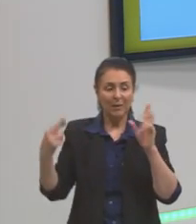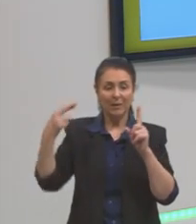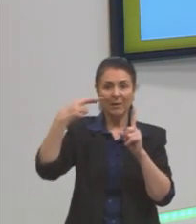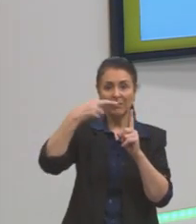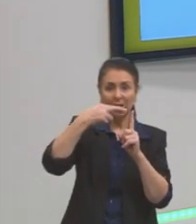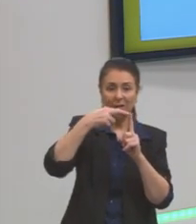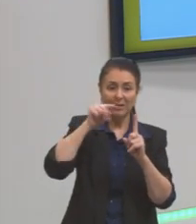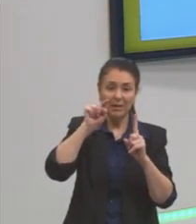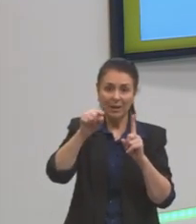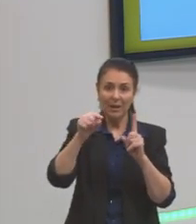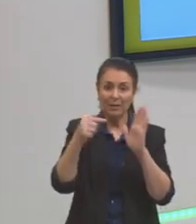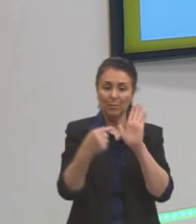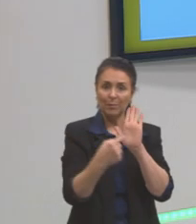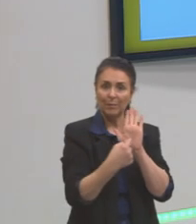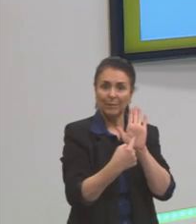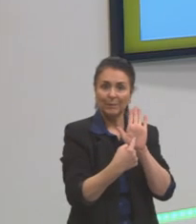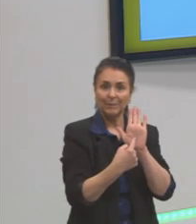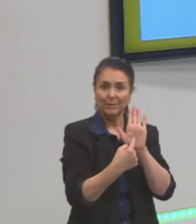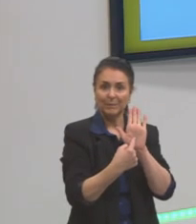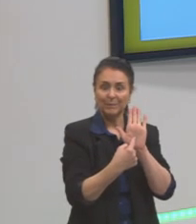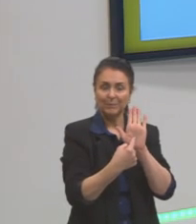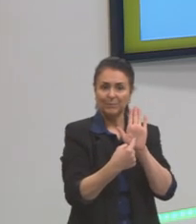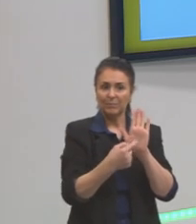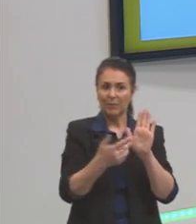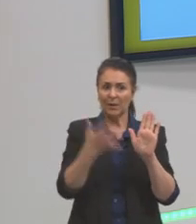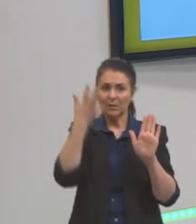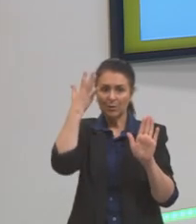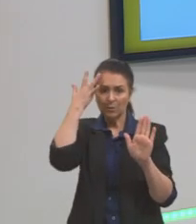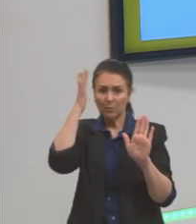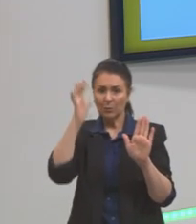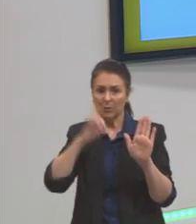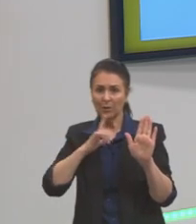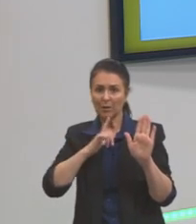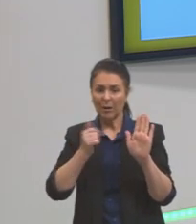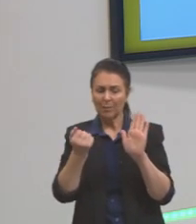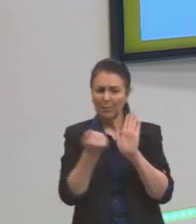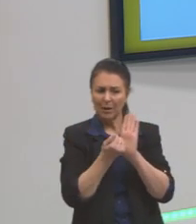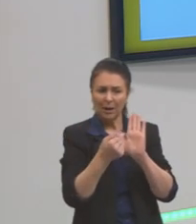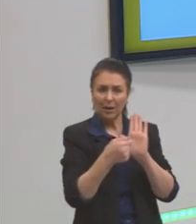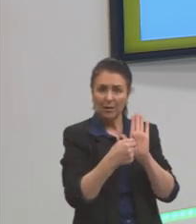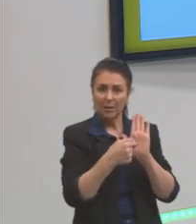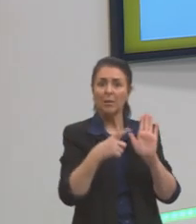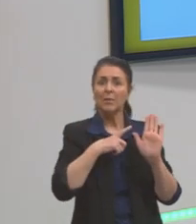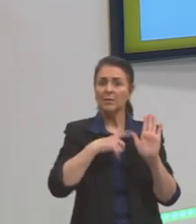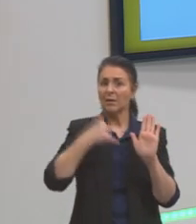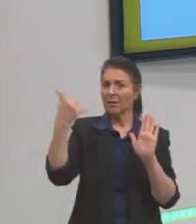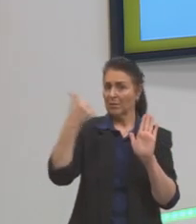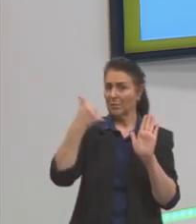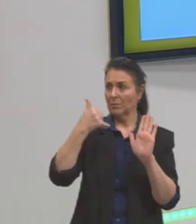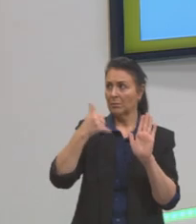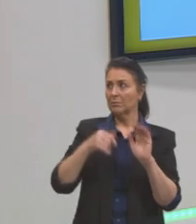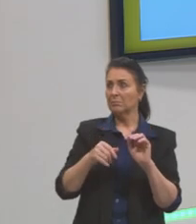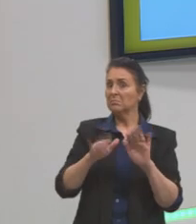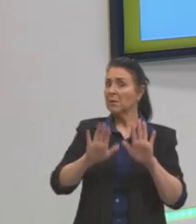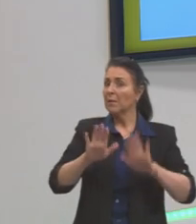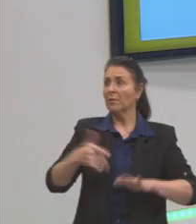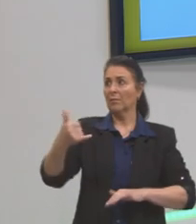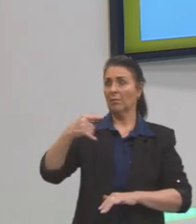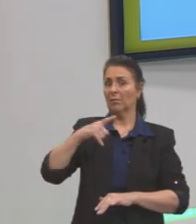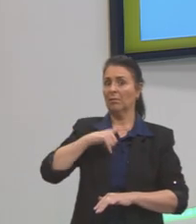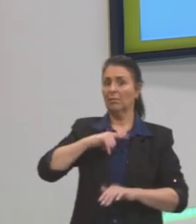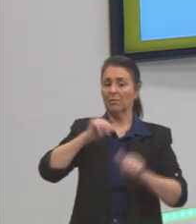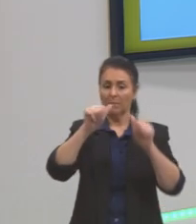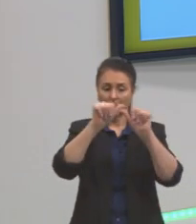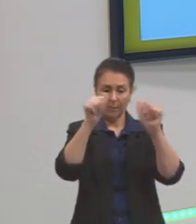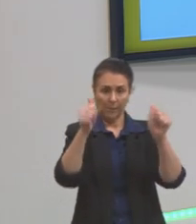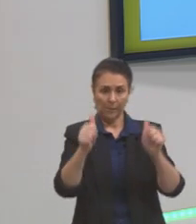daquele ponto. Muitas vezes, a gente não tem aquele ponto marcado, mas tem a informação. Muitas vezes, a gente tem a informação, ou melhor, tem a imagem do